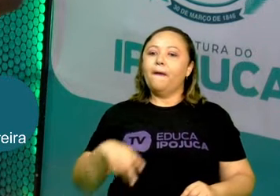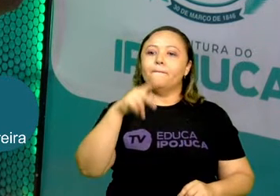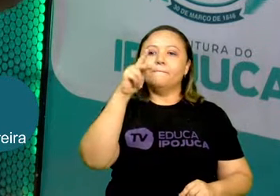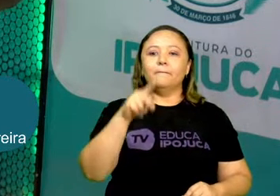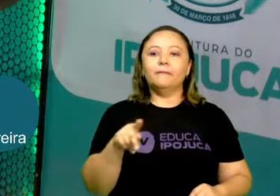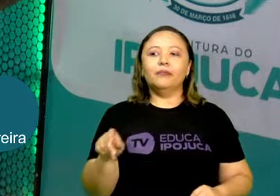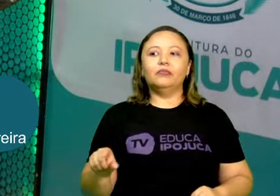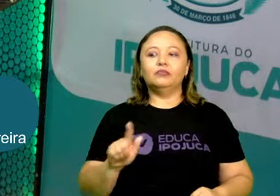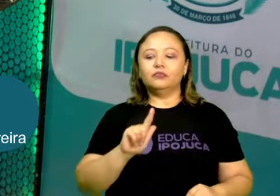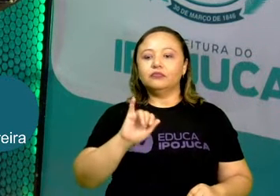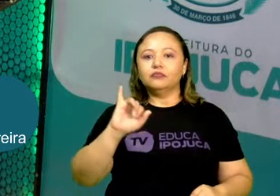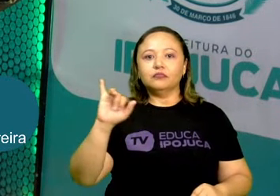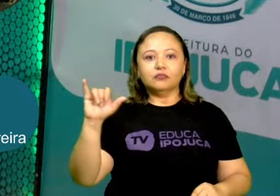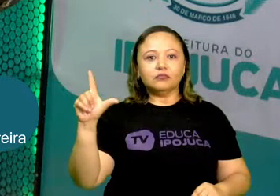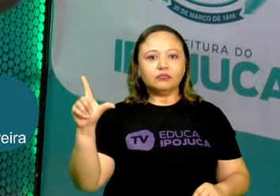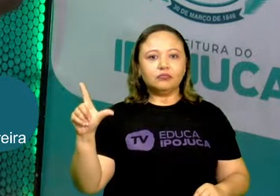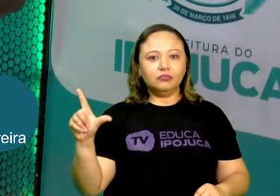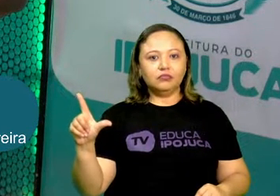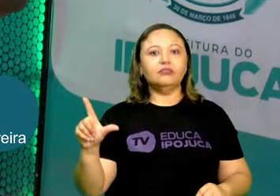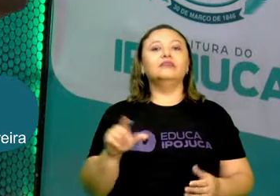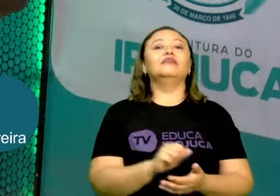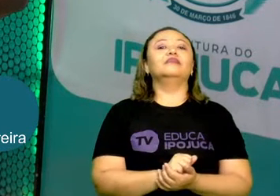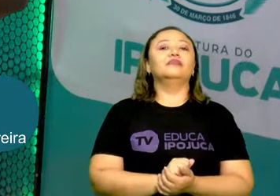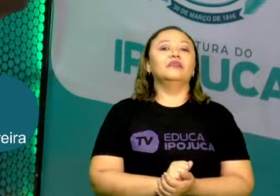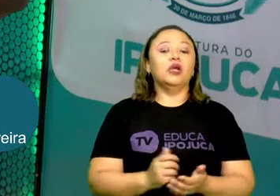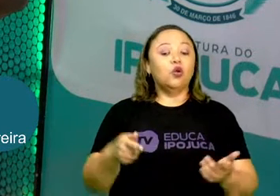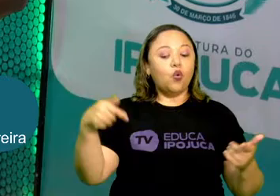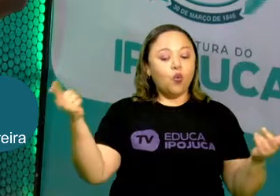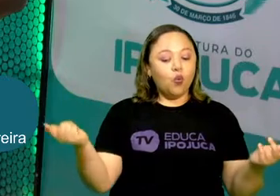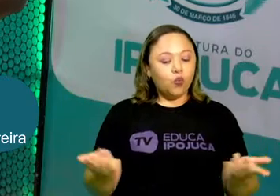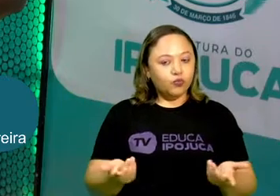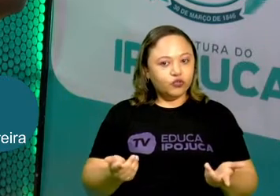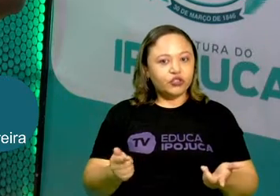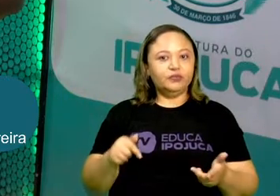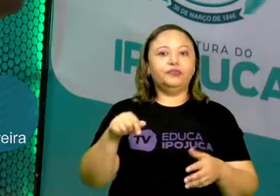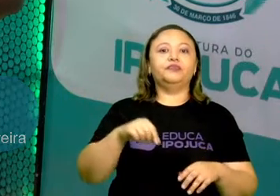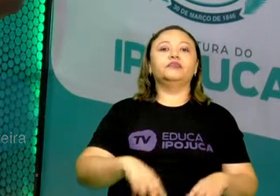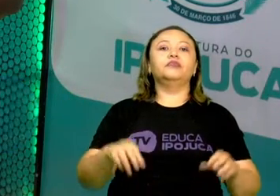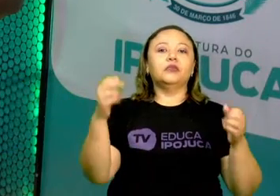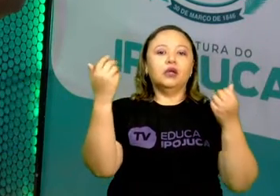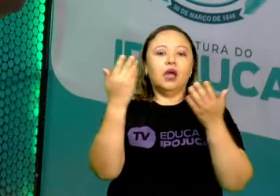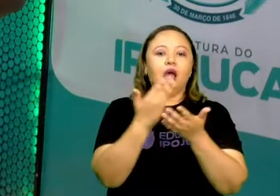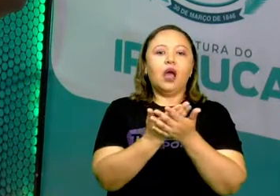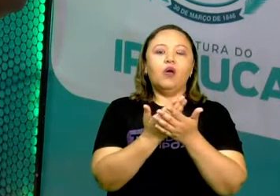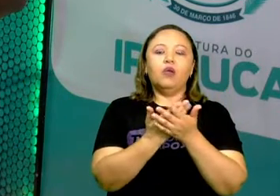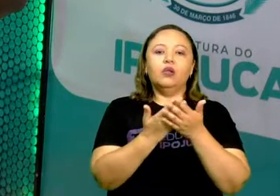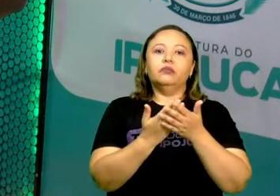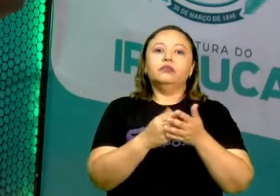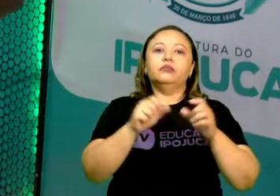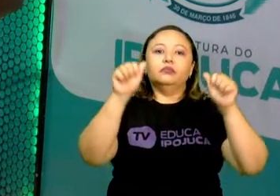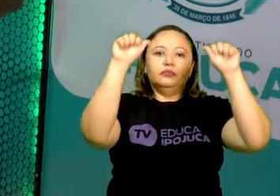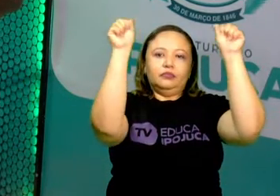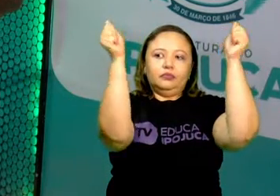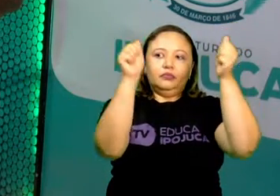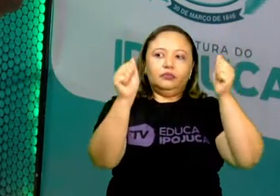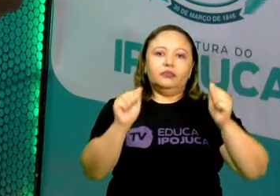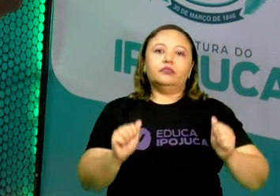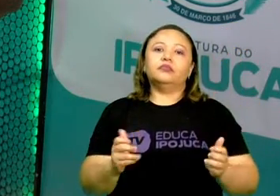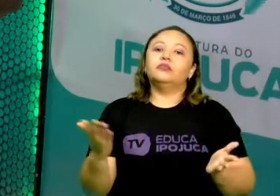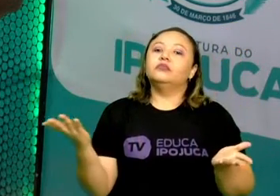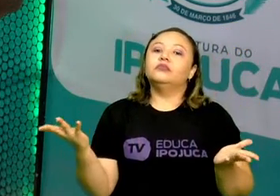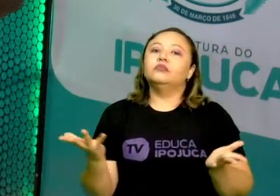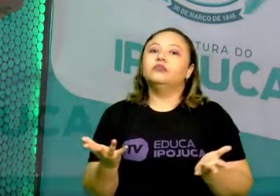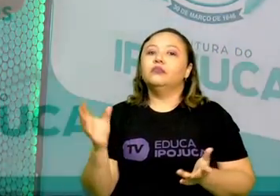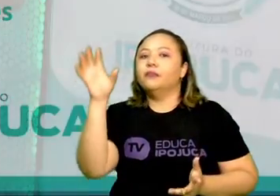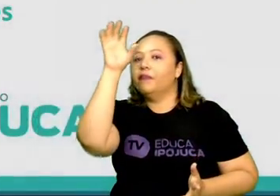Tia Gil, ou podem me chamar de Tia Gilvânia. E estamos em mais uma aula de arte e hoje, na nossa aula de arte,